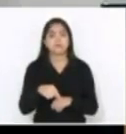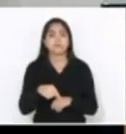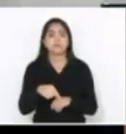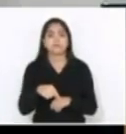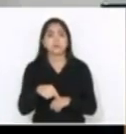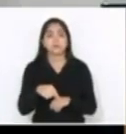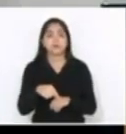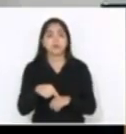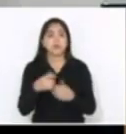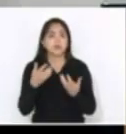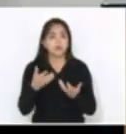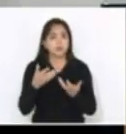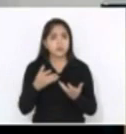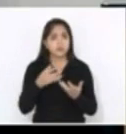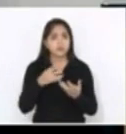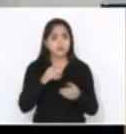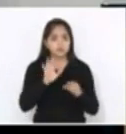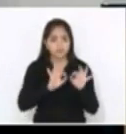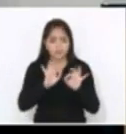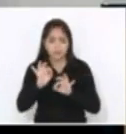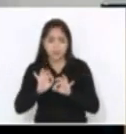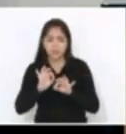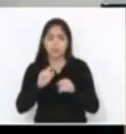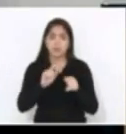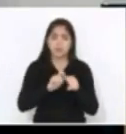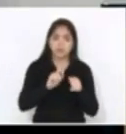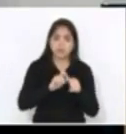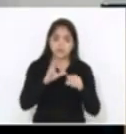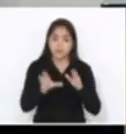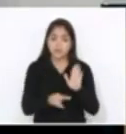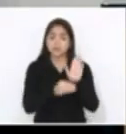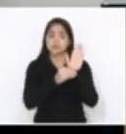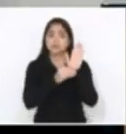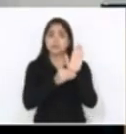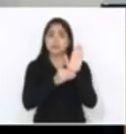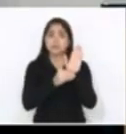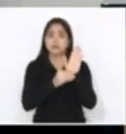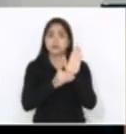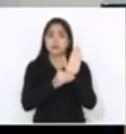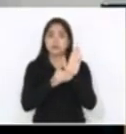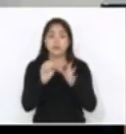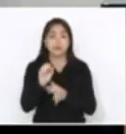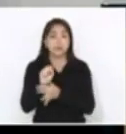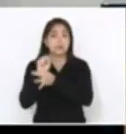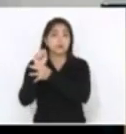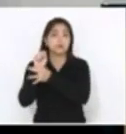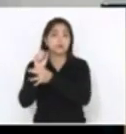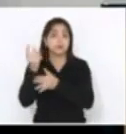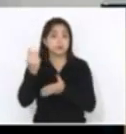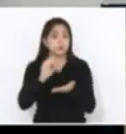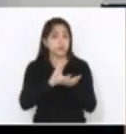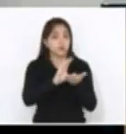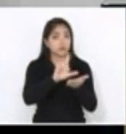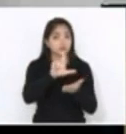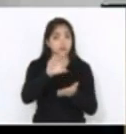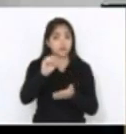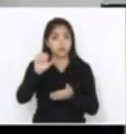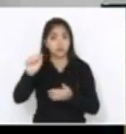eu quis fazer as emendas garantindo recursos no PPA, na Lua. Aí me disseram assim,